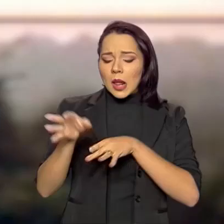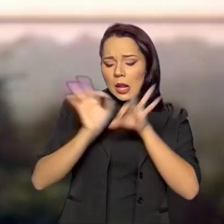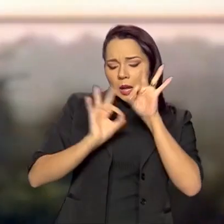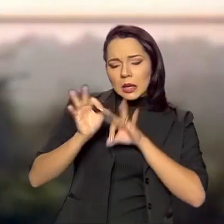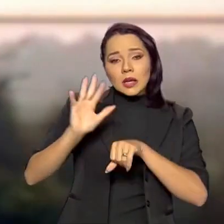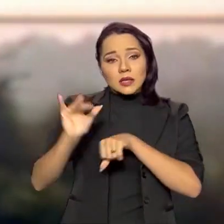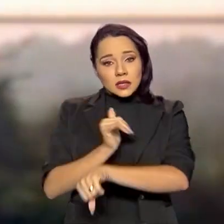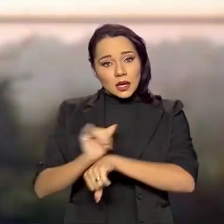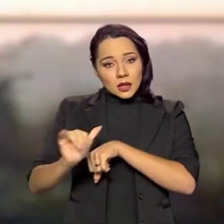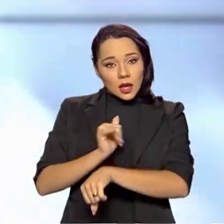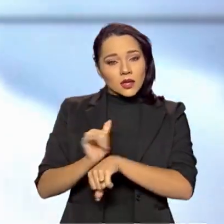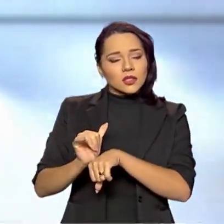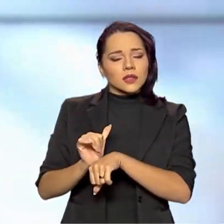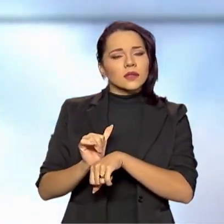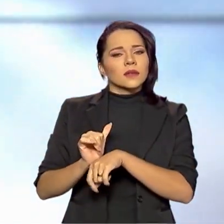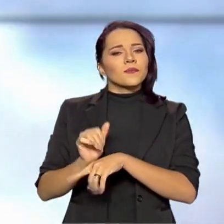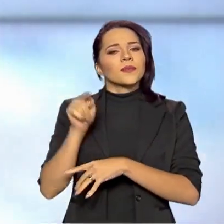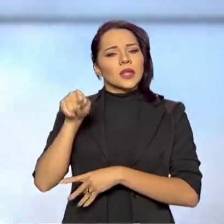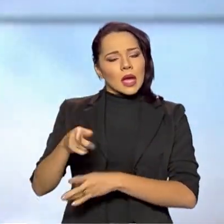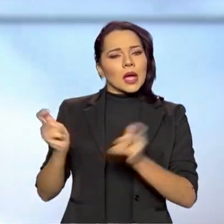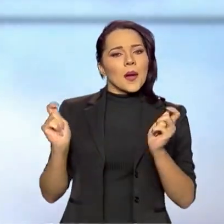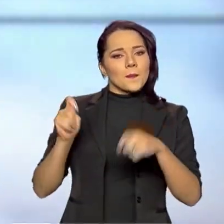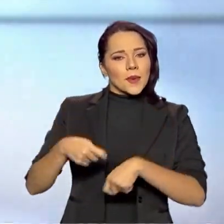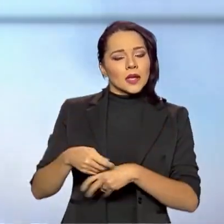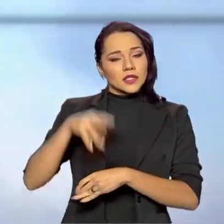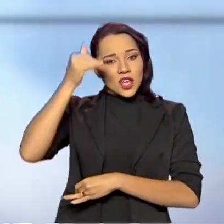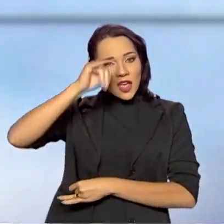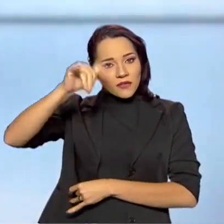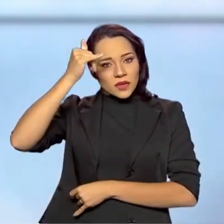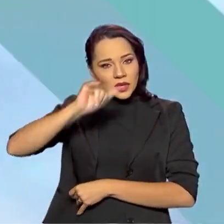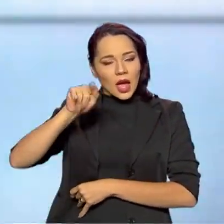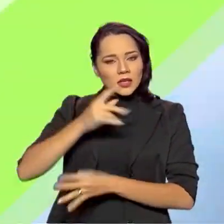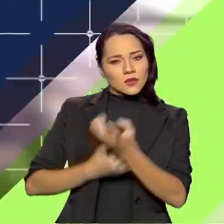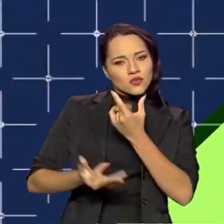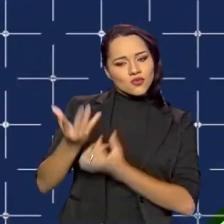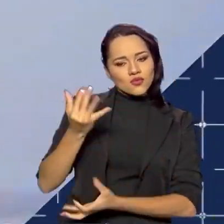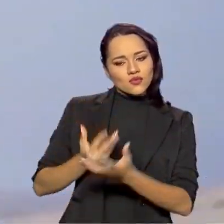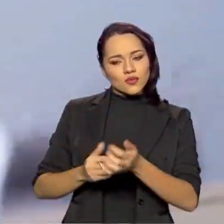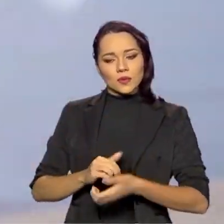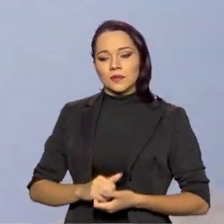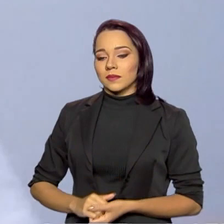estratégias e instrumentos capazes de prevenir esses incêndios.